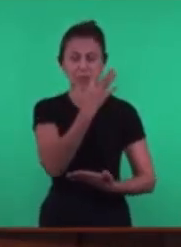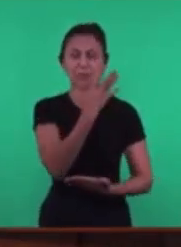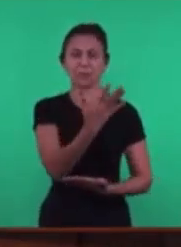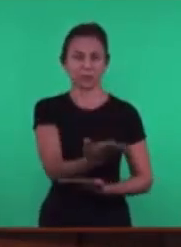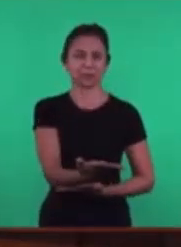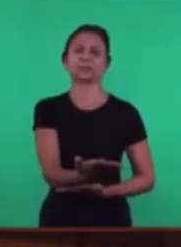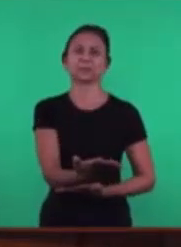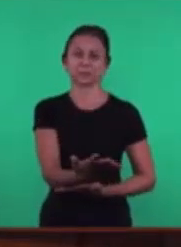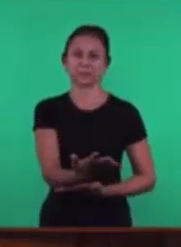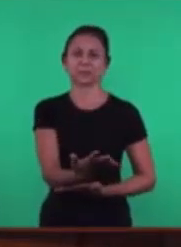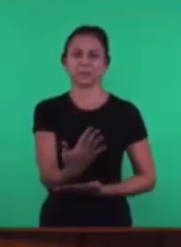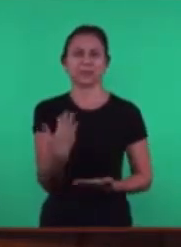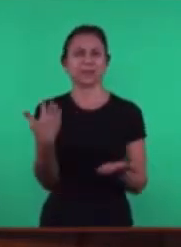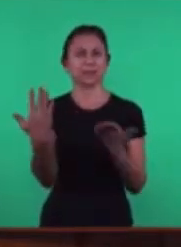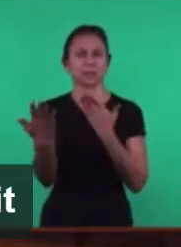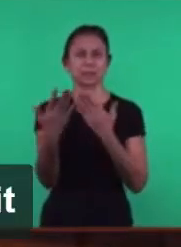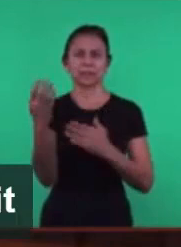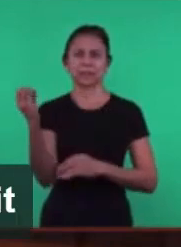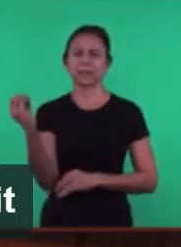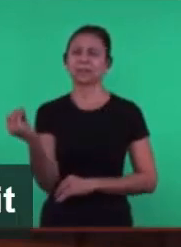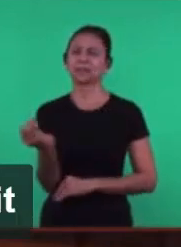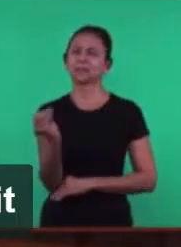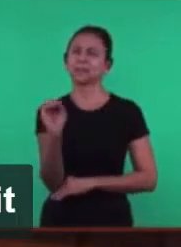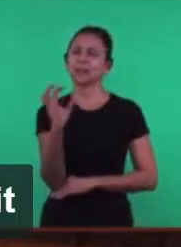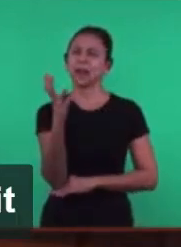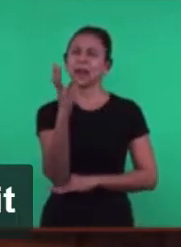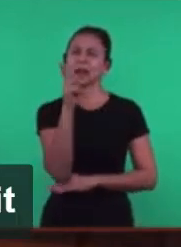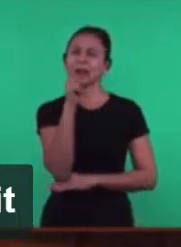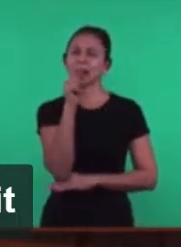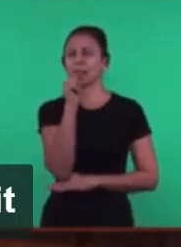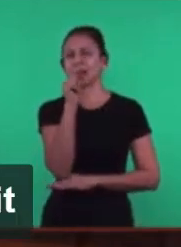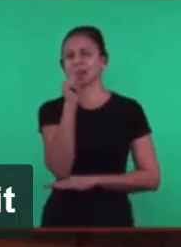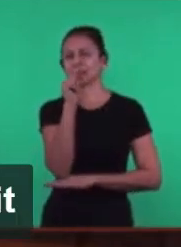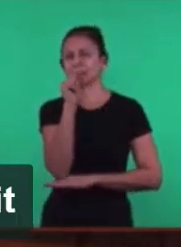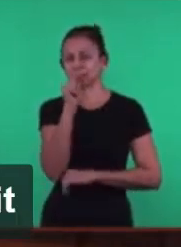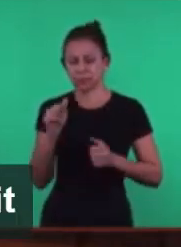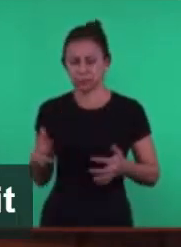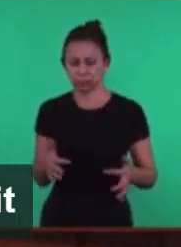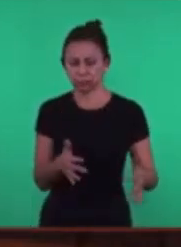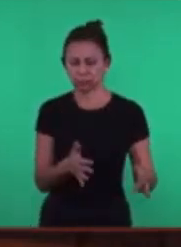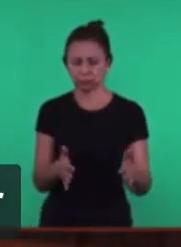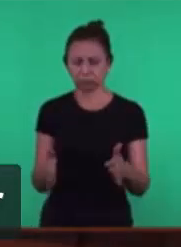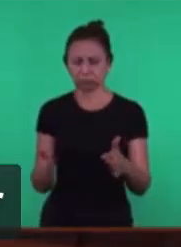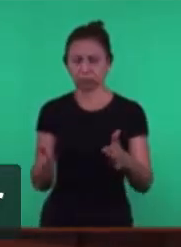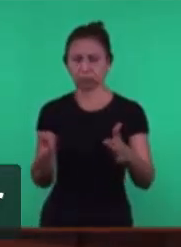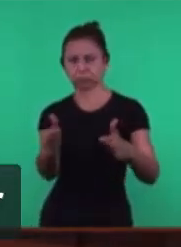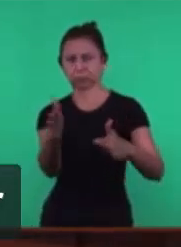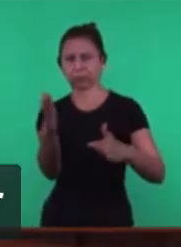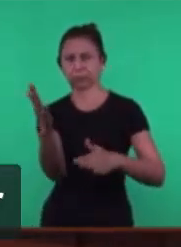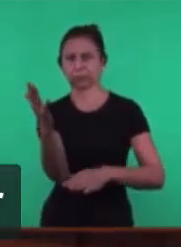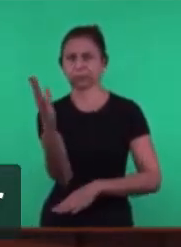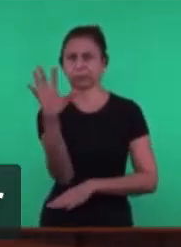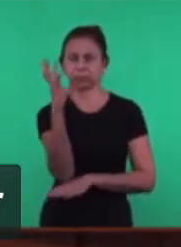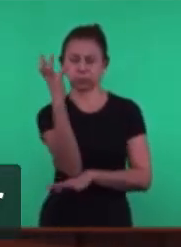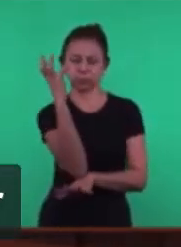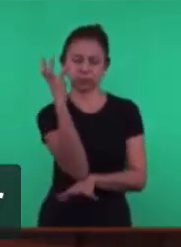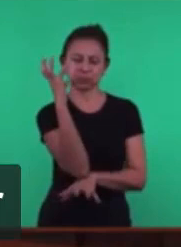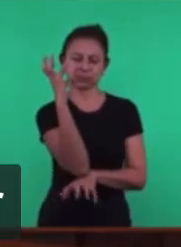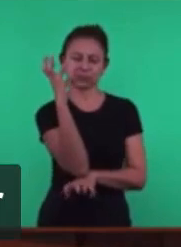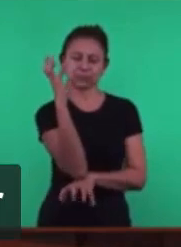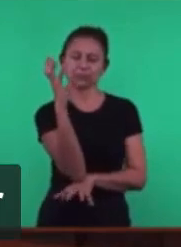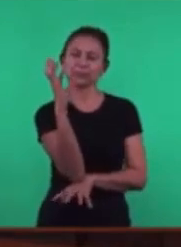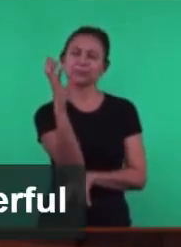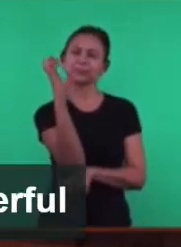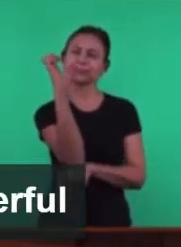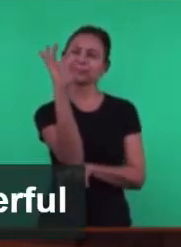como a árvore Plantada Junto A ribeira de águas A qual dá o seu fruto Na estação própria As folhas